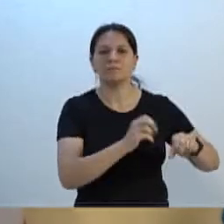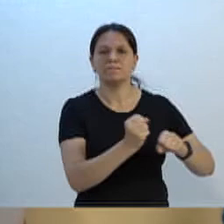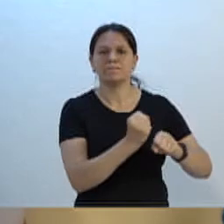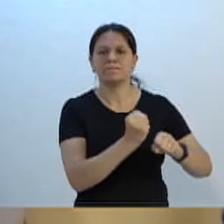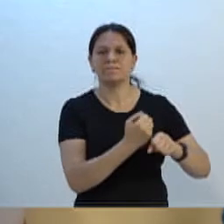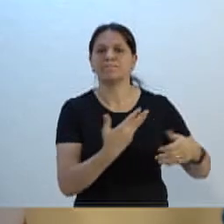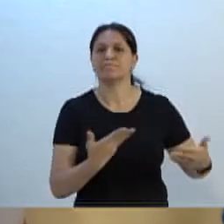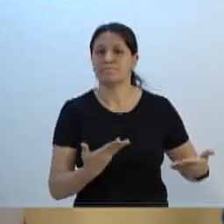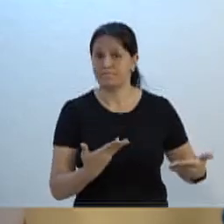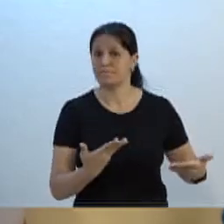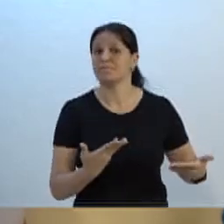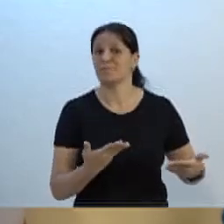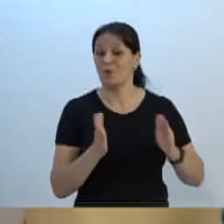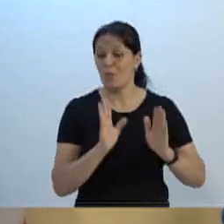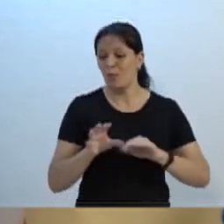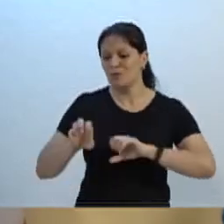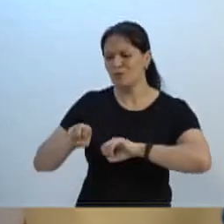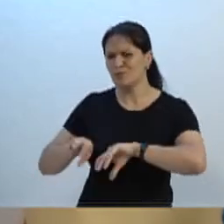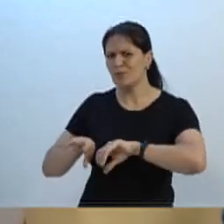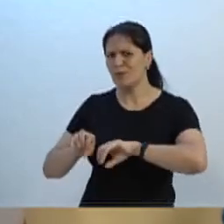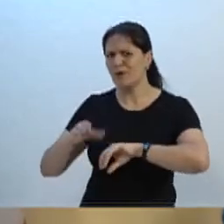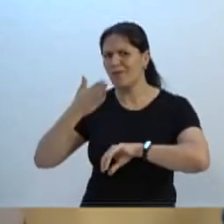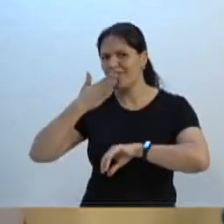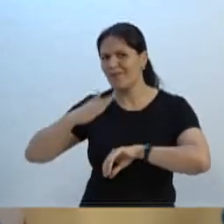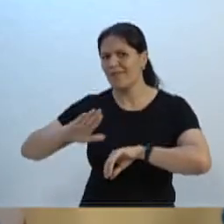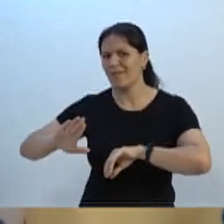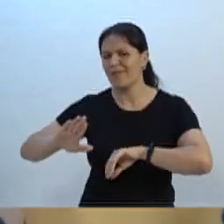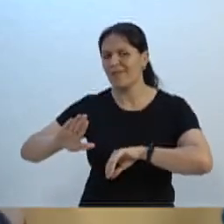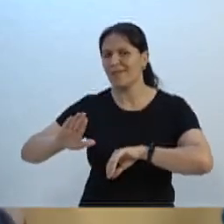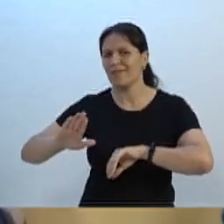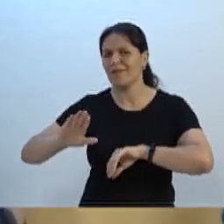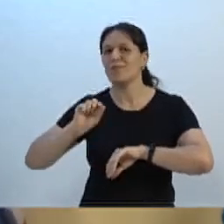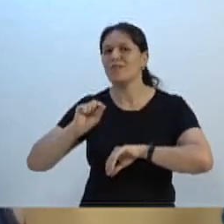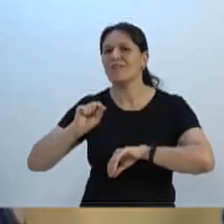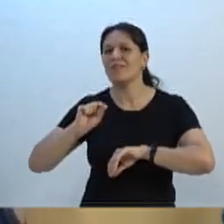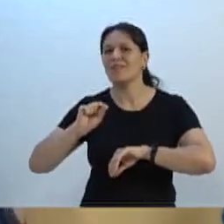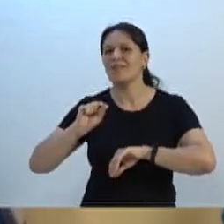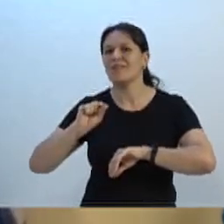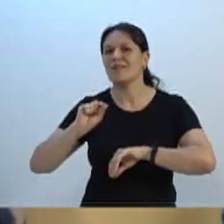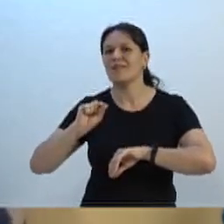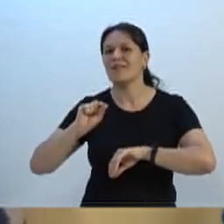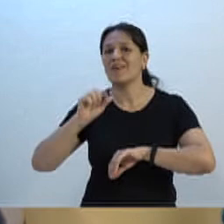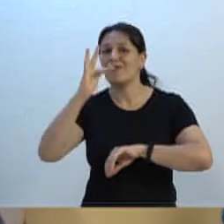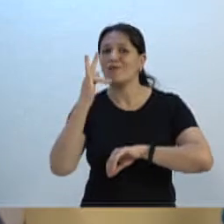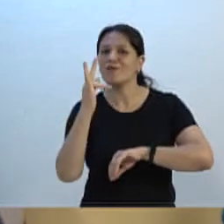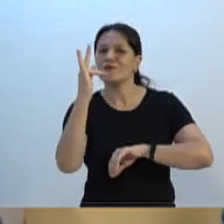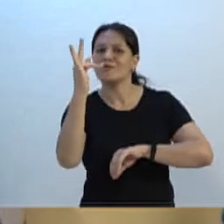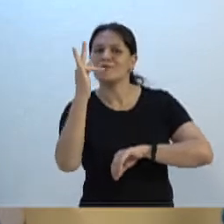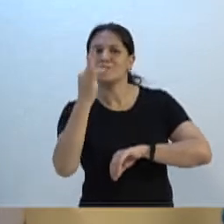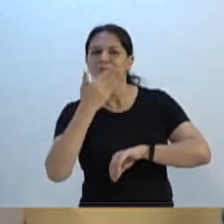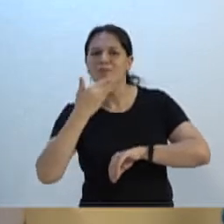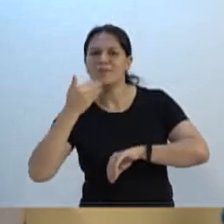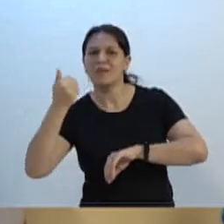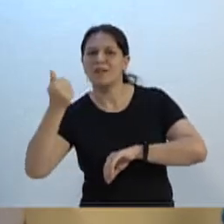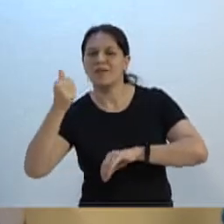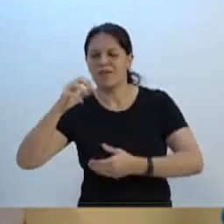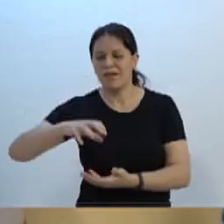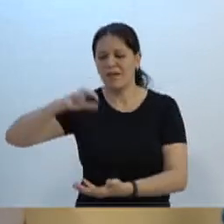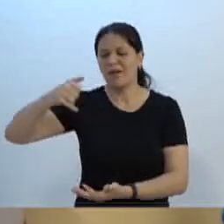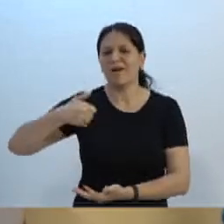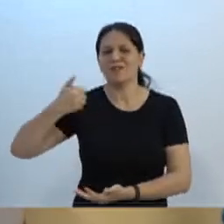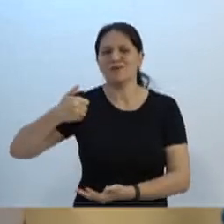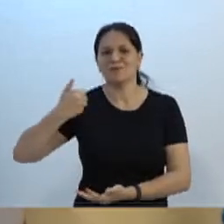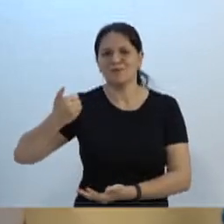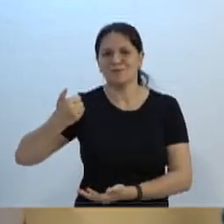Educar as crianças é deixar de punir os adultos. E tem